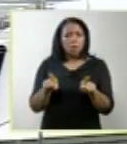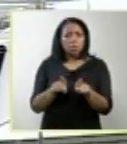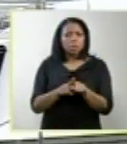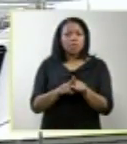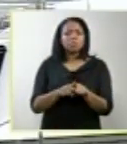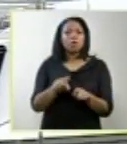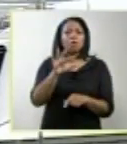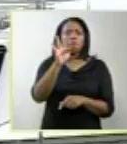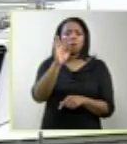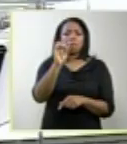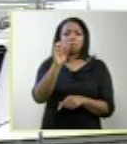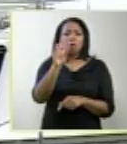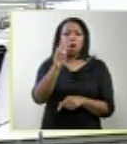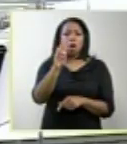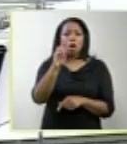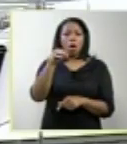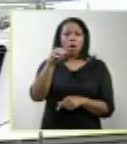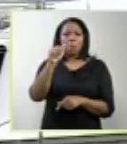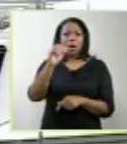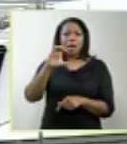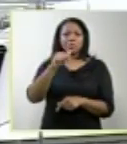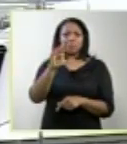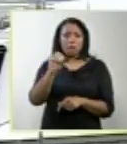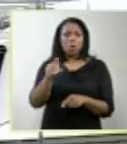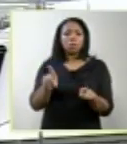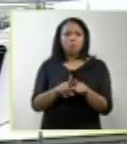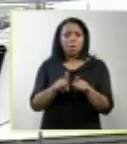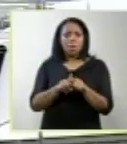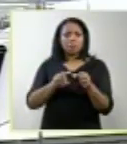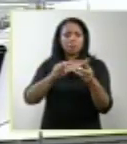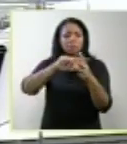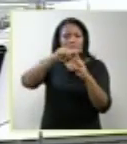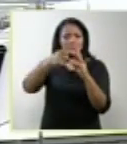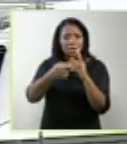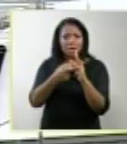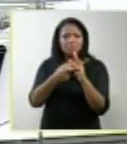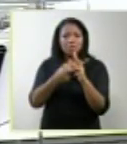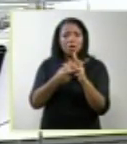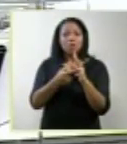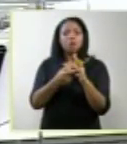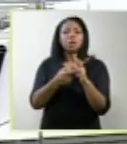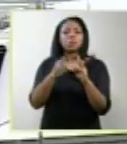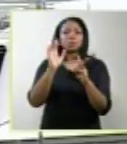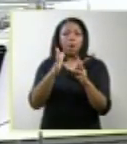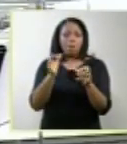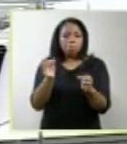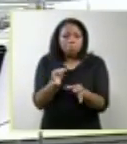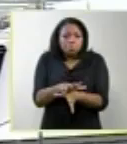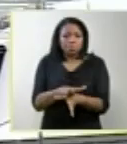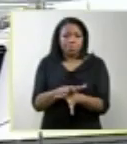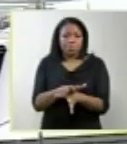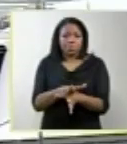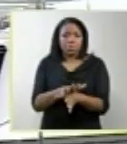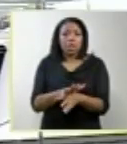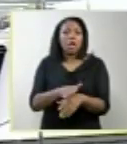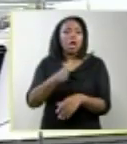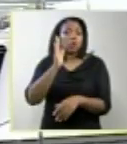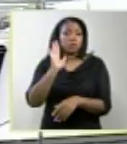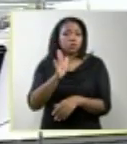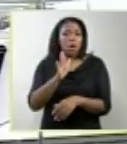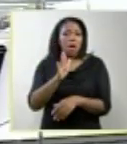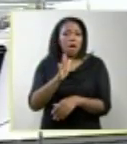vesículas ao ultrassom. Então, respondendo a primeira pergunta de sua excelência, a época do